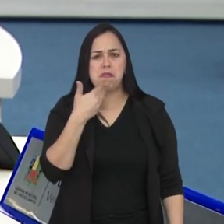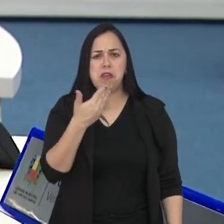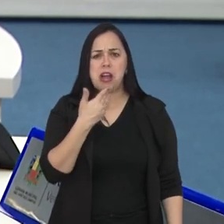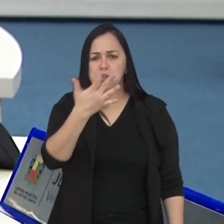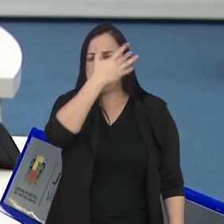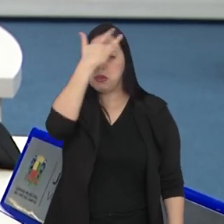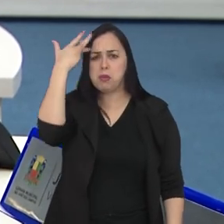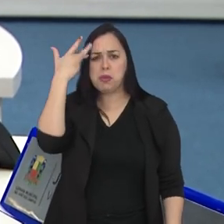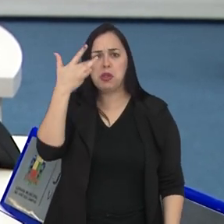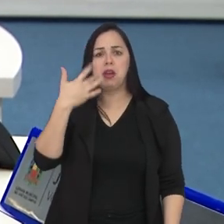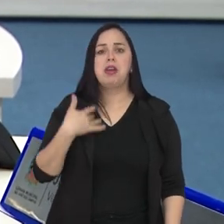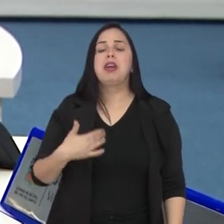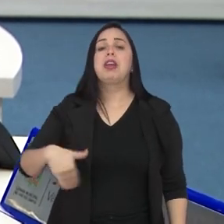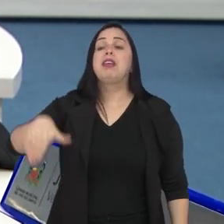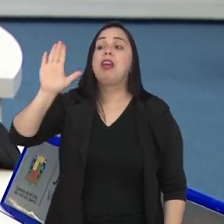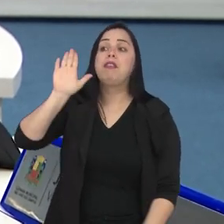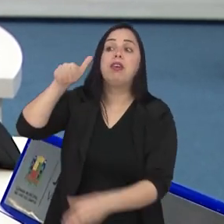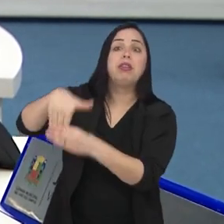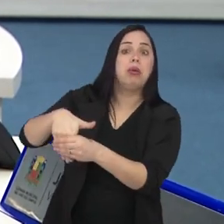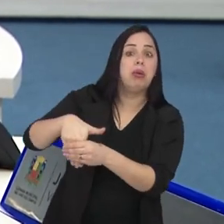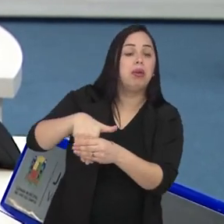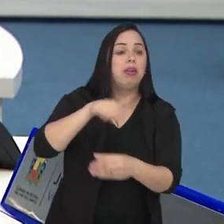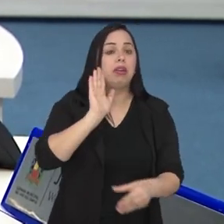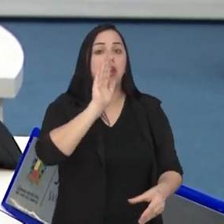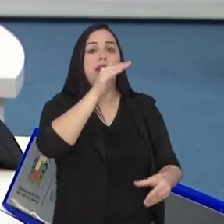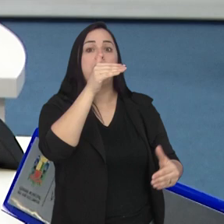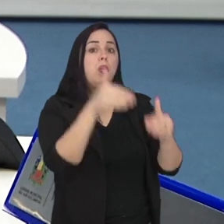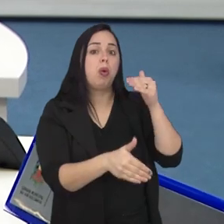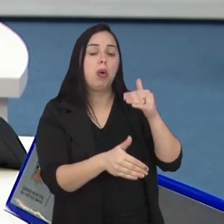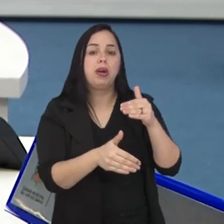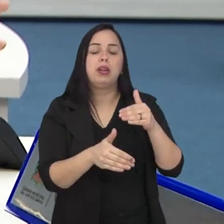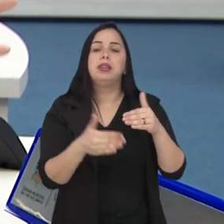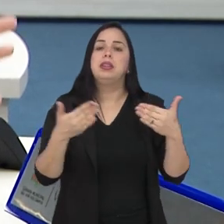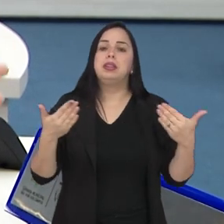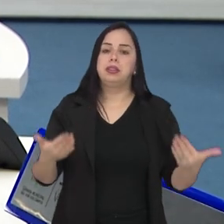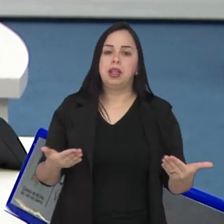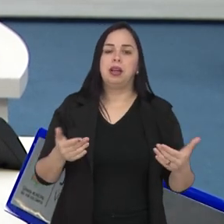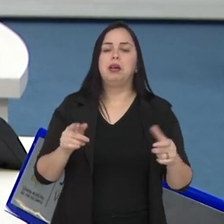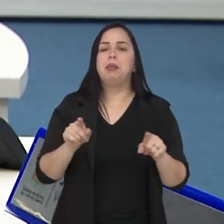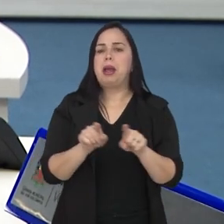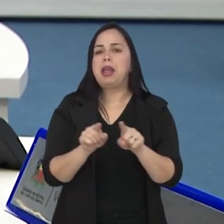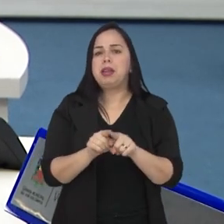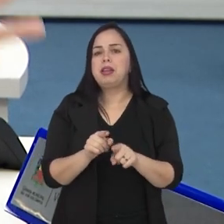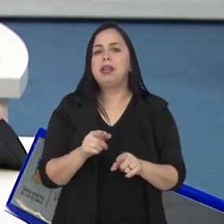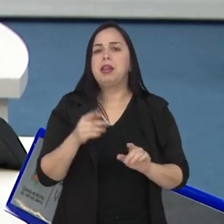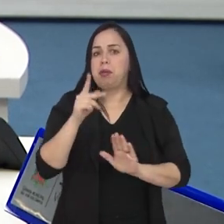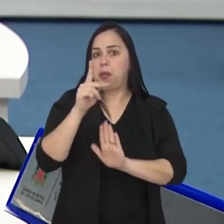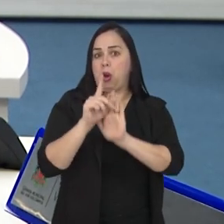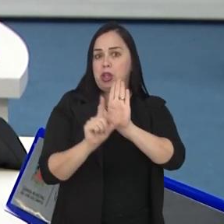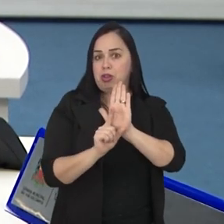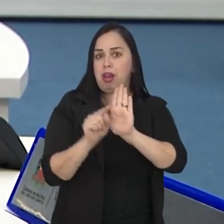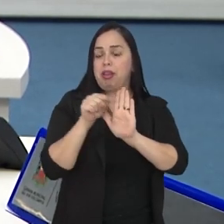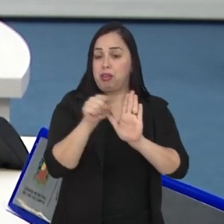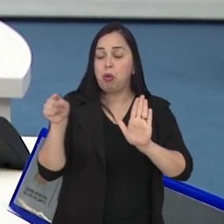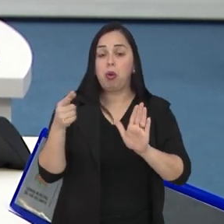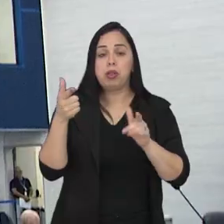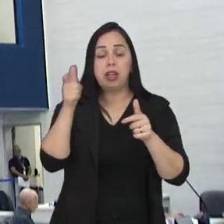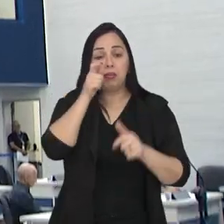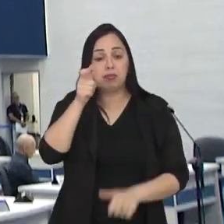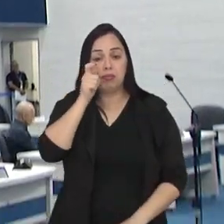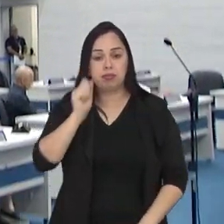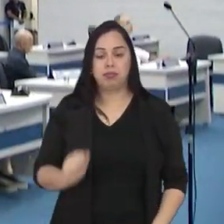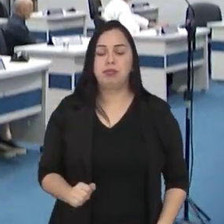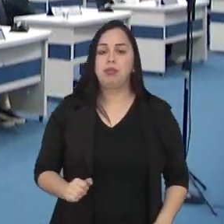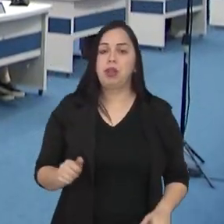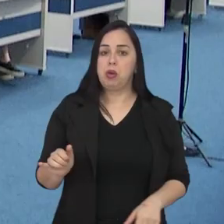fácil para o munícipe ver quem votou contra, quem votou a favor, segundo um requerimento ou um projeto de lei.